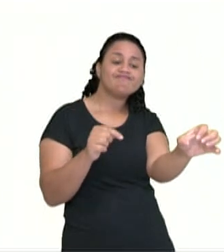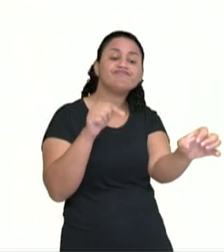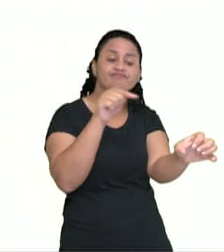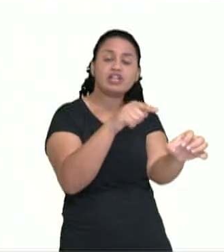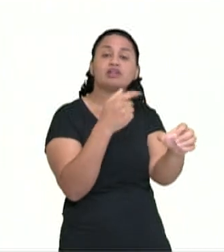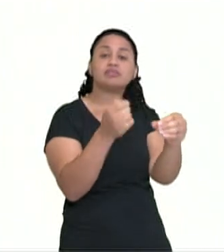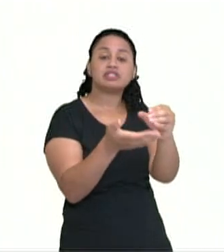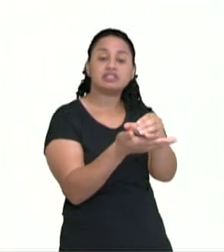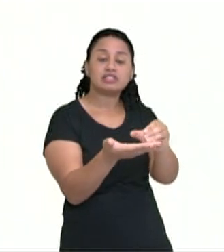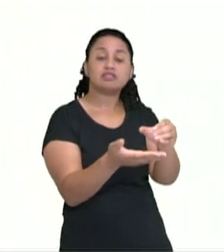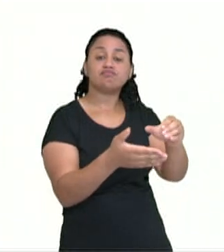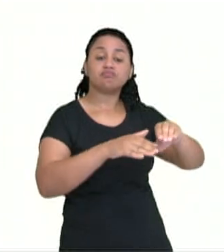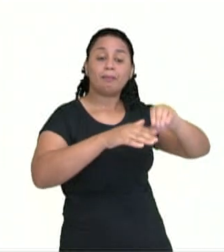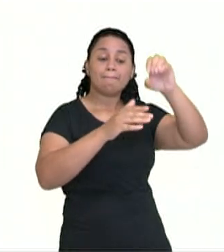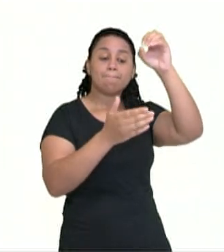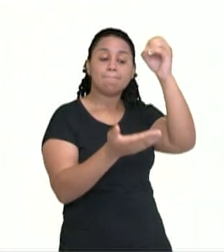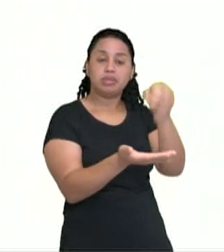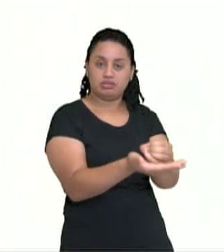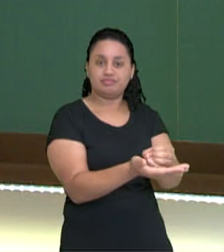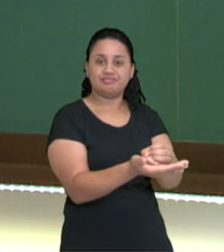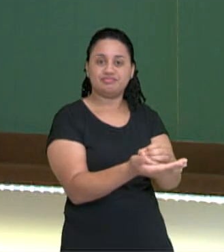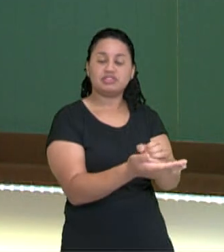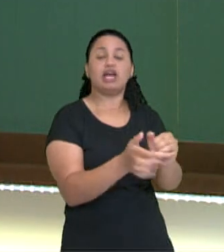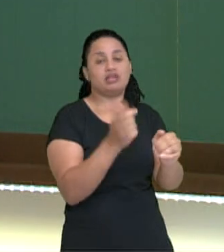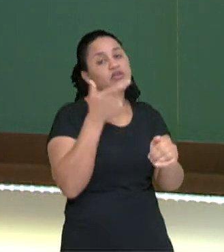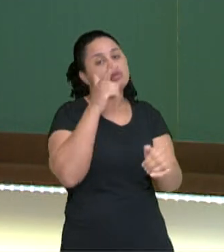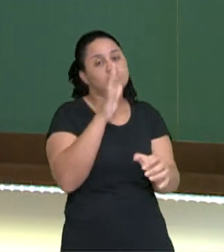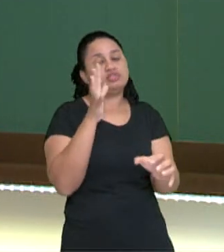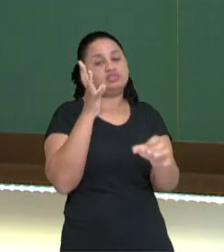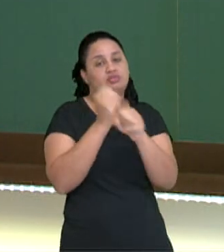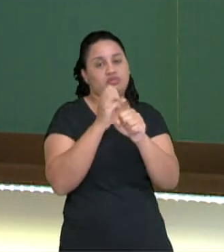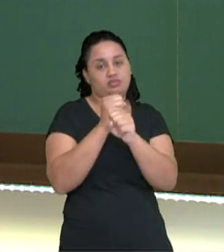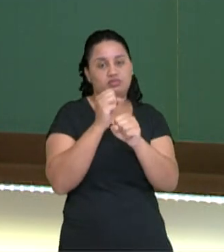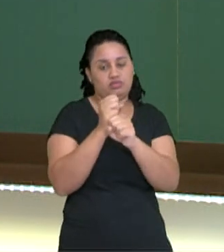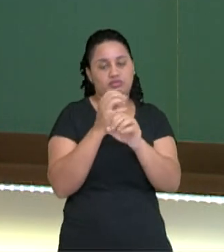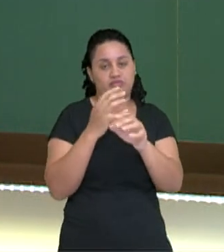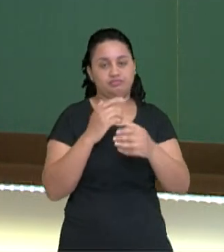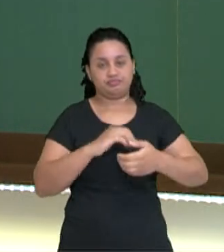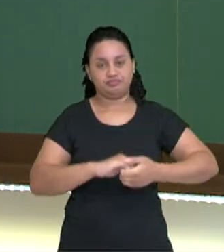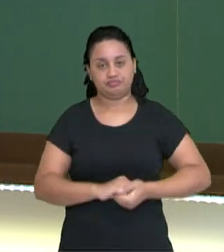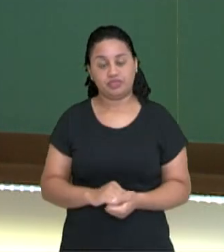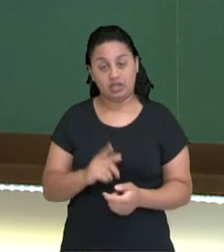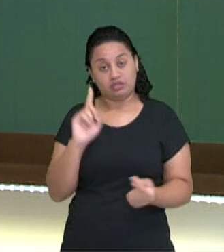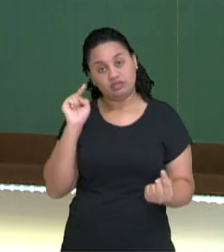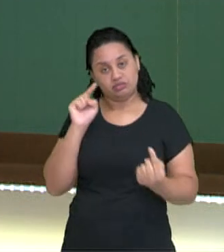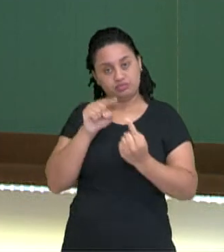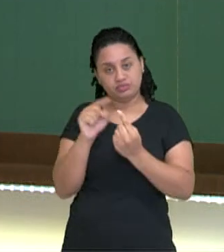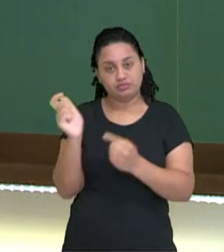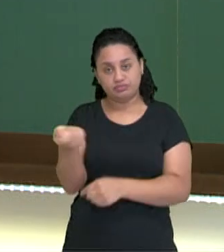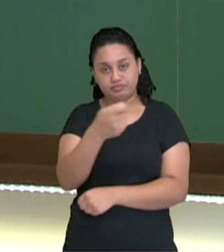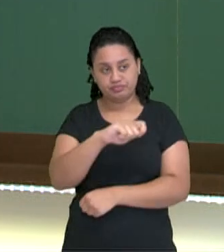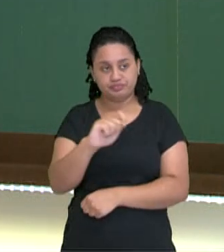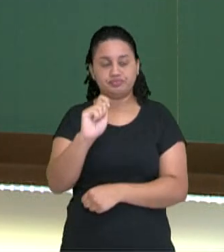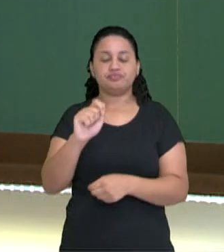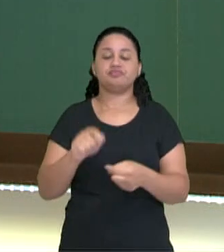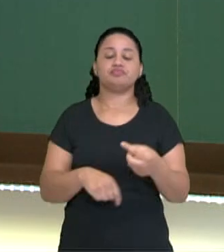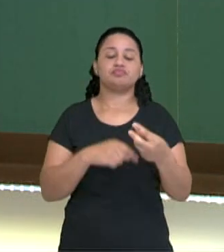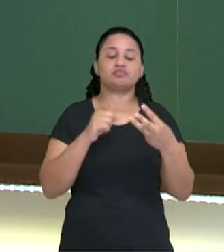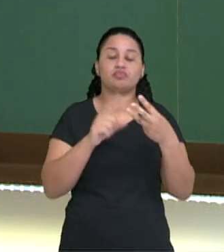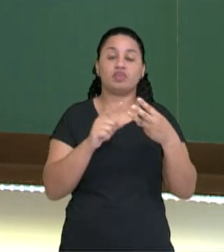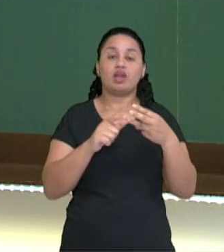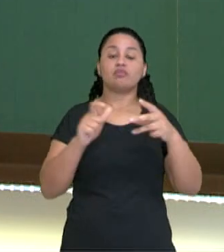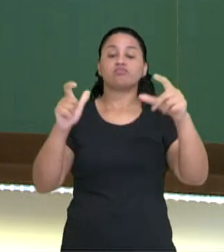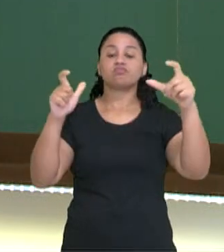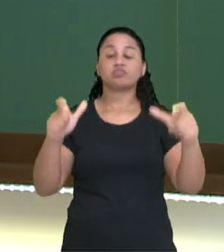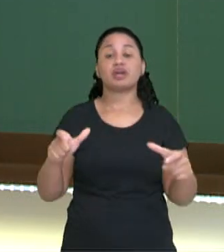bater lá e eu marco o ponto. Esse é o nosso objetivo do tênis de campo, tá? As quadras.